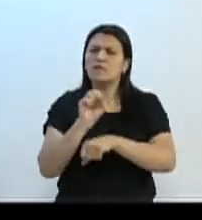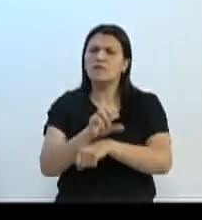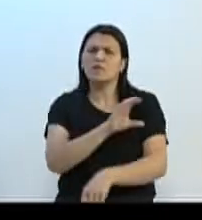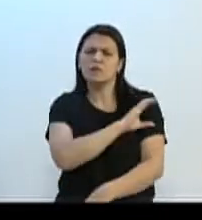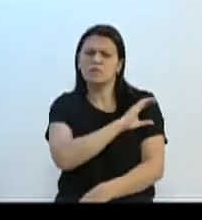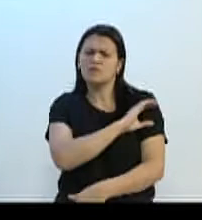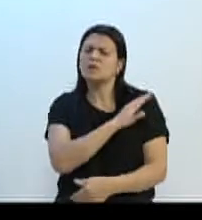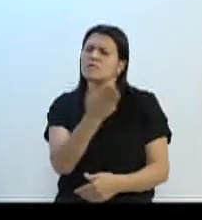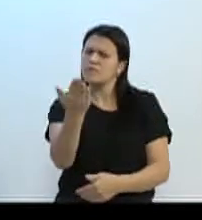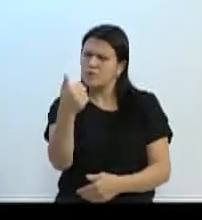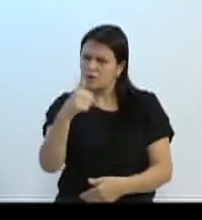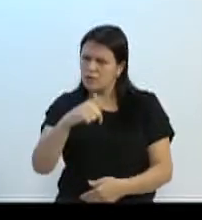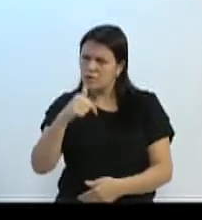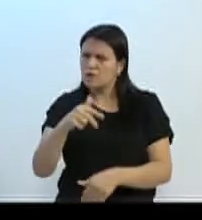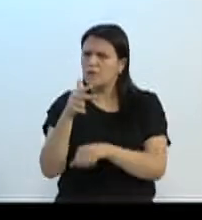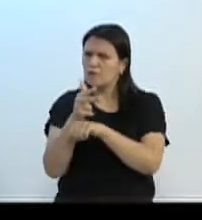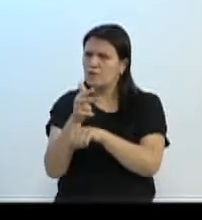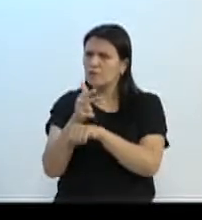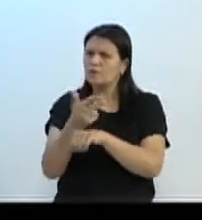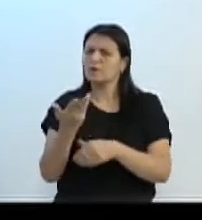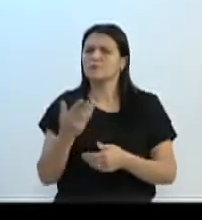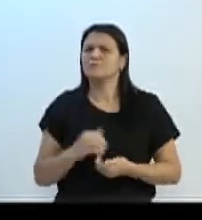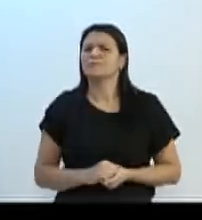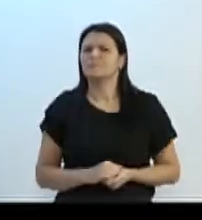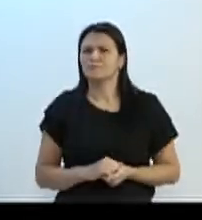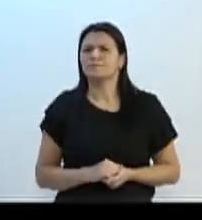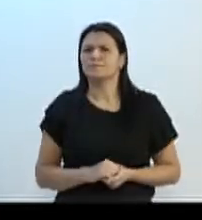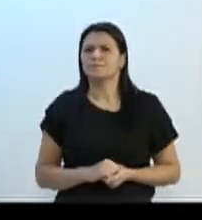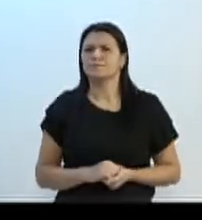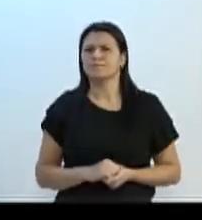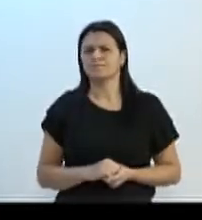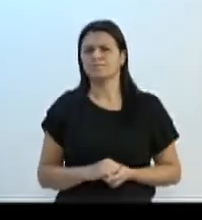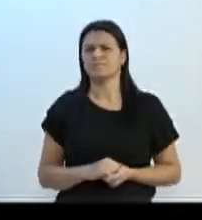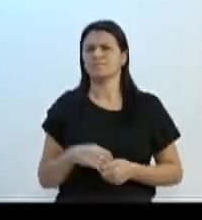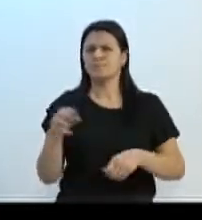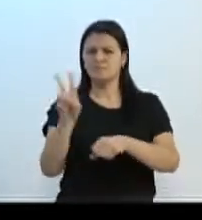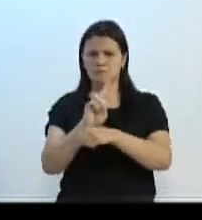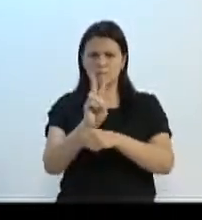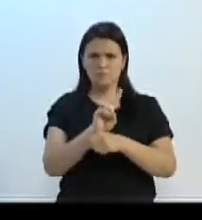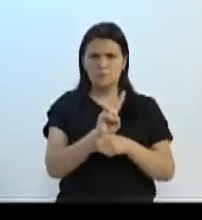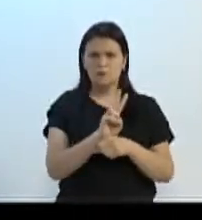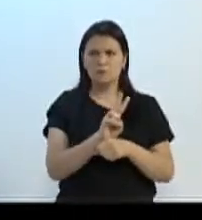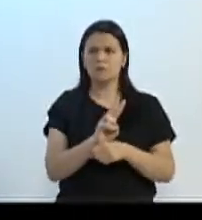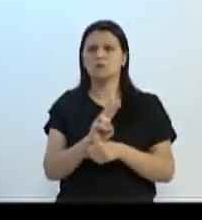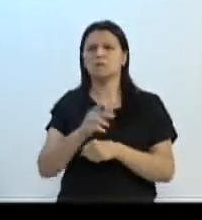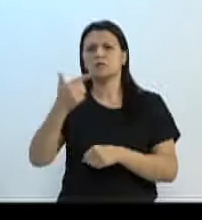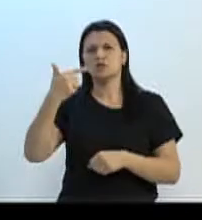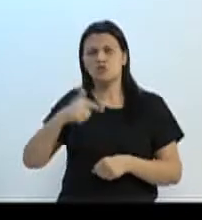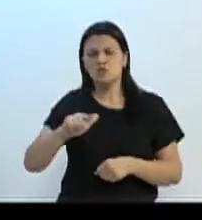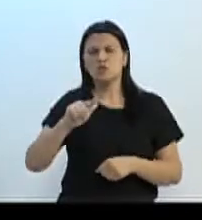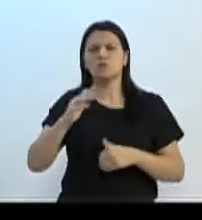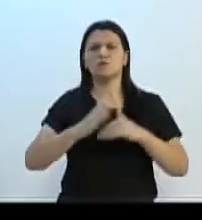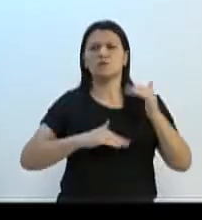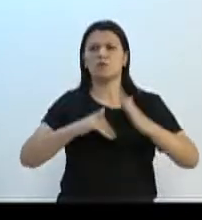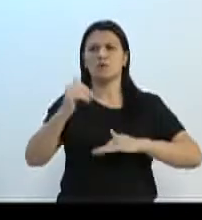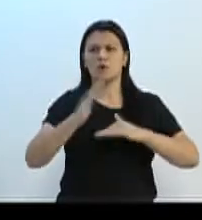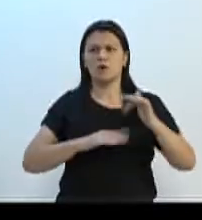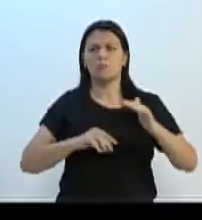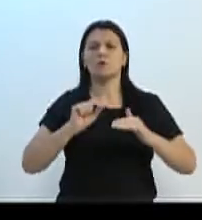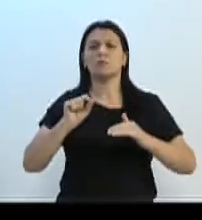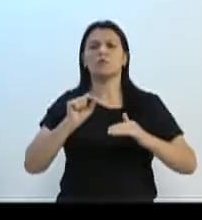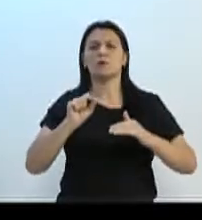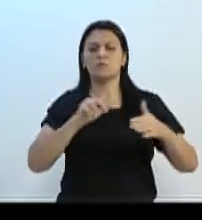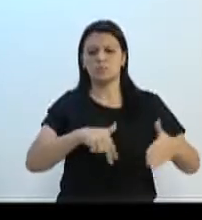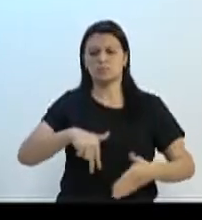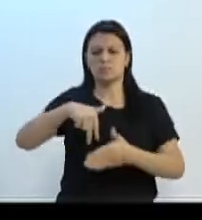live aqui também, fazer um videozinho aqui também. Prefeito, nós estamos fiscalizando, vou fazer uma vistoria novamente em todas essas obras para levar à tribuna